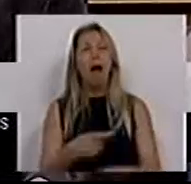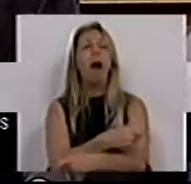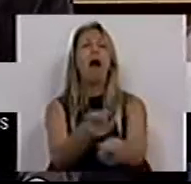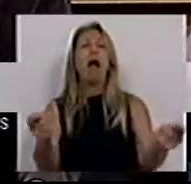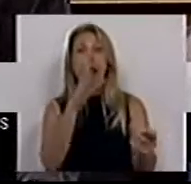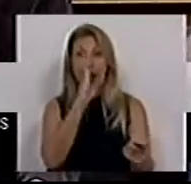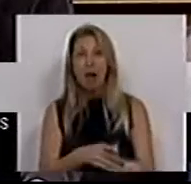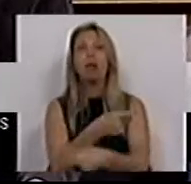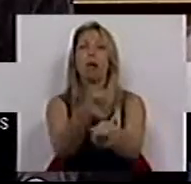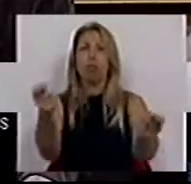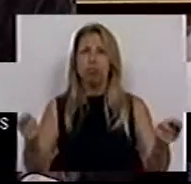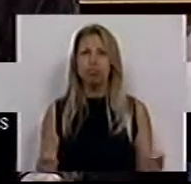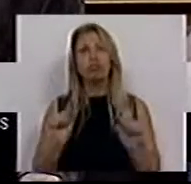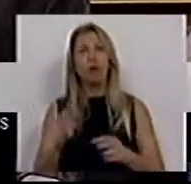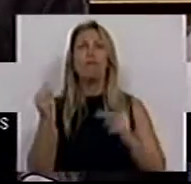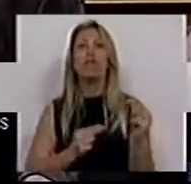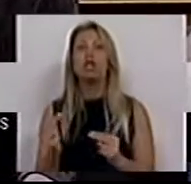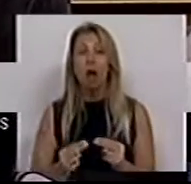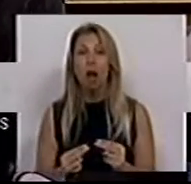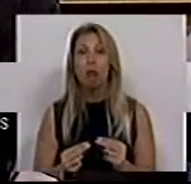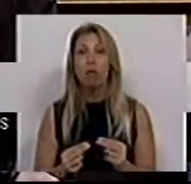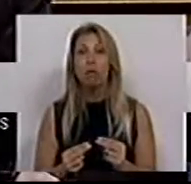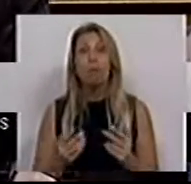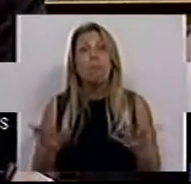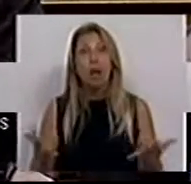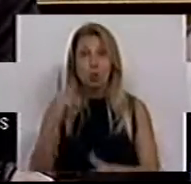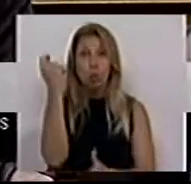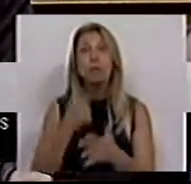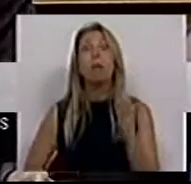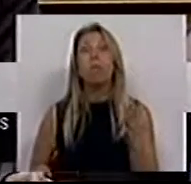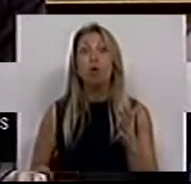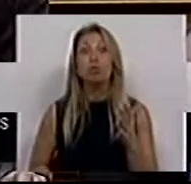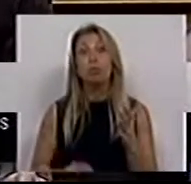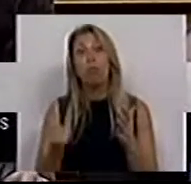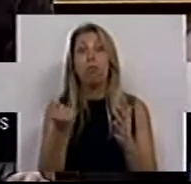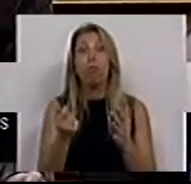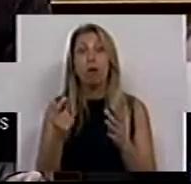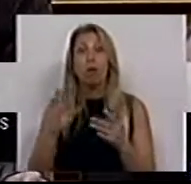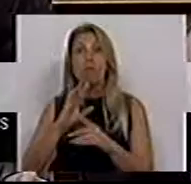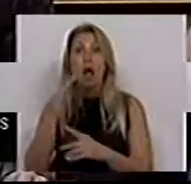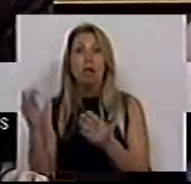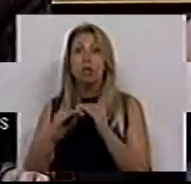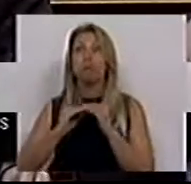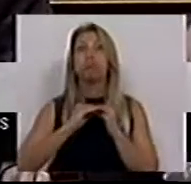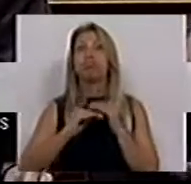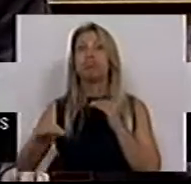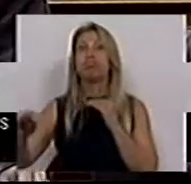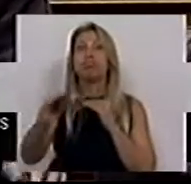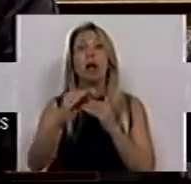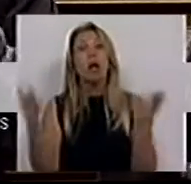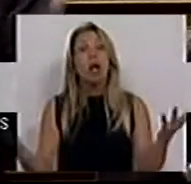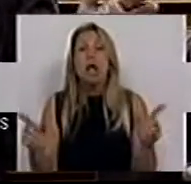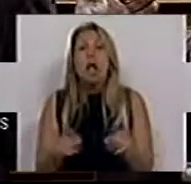Mas o resultado disso é que os impostos ficam menos regressivos e mais planos, e por isso mais